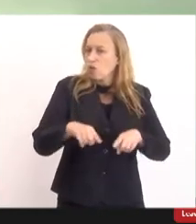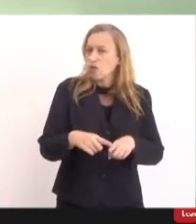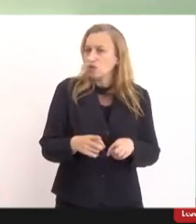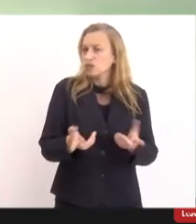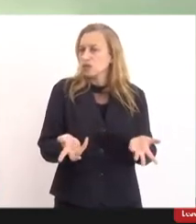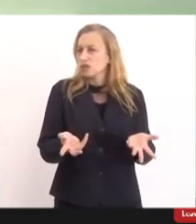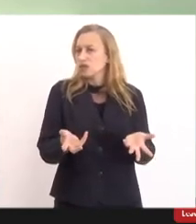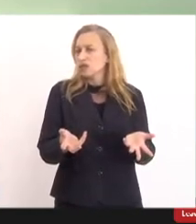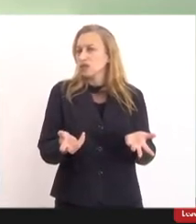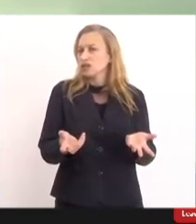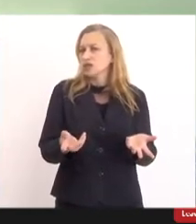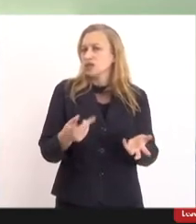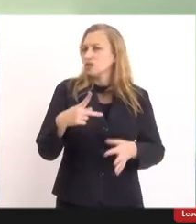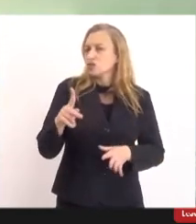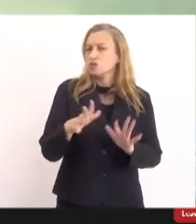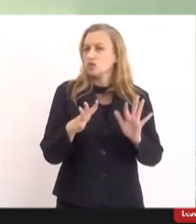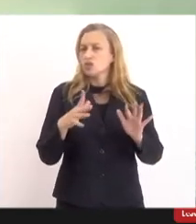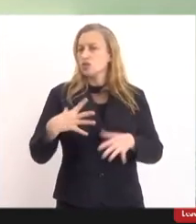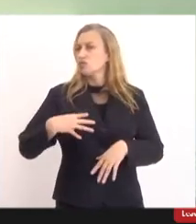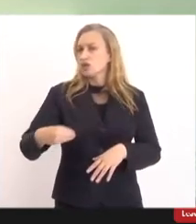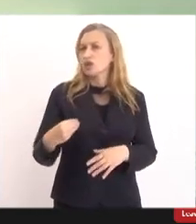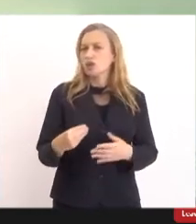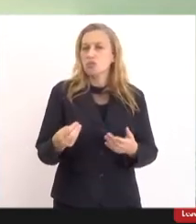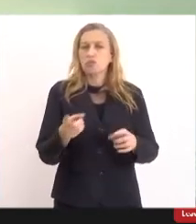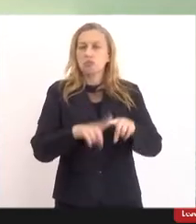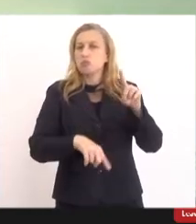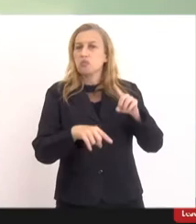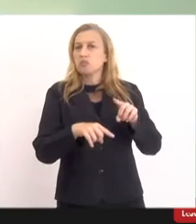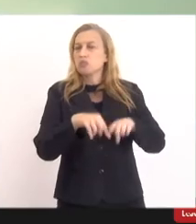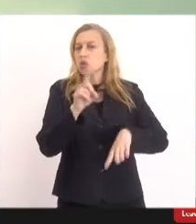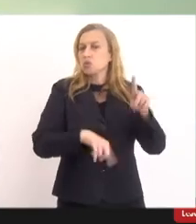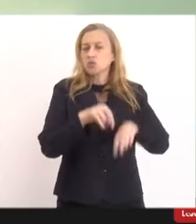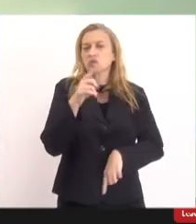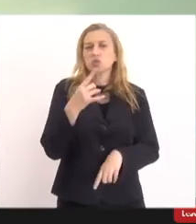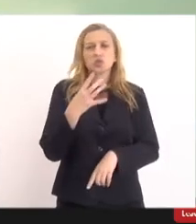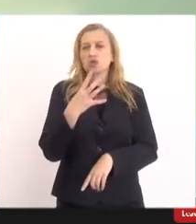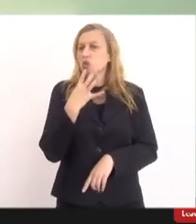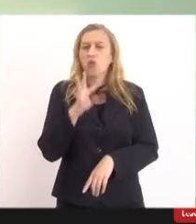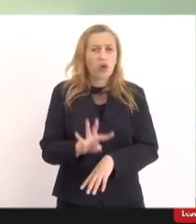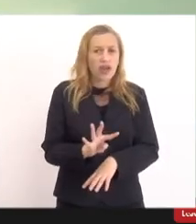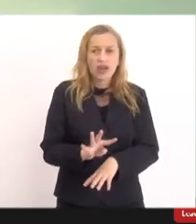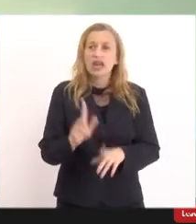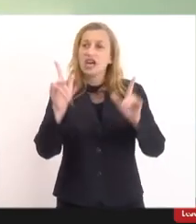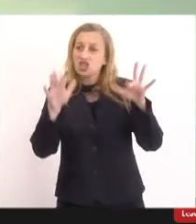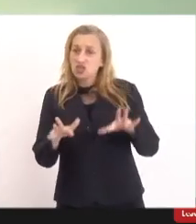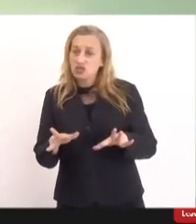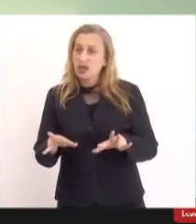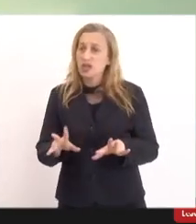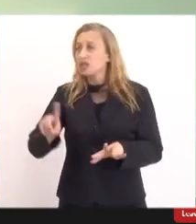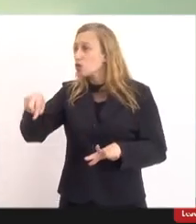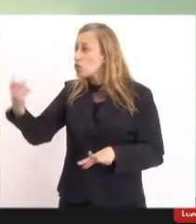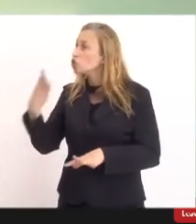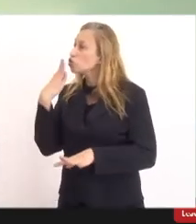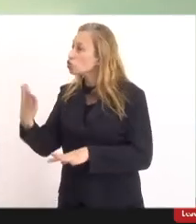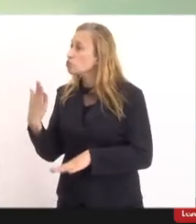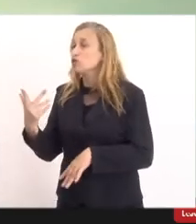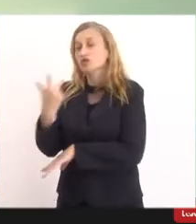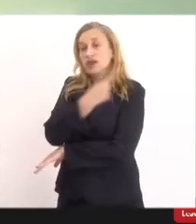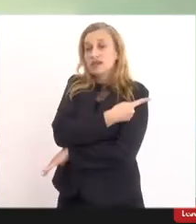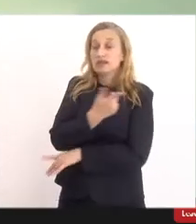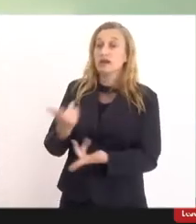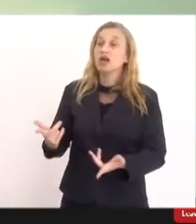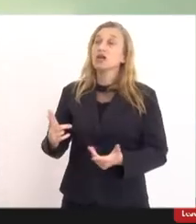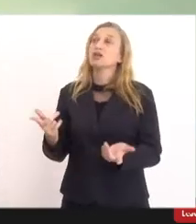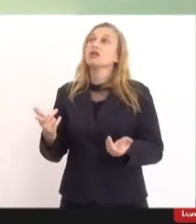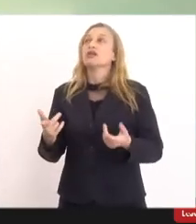corpos dos seus filhos, com um produto que eles não têm confiança, diferente do que são as vacinas do PNI, né. Então, isso vai trazer